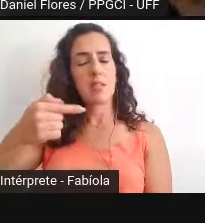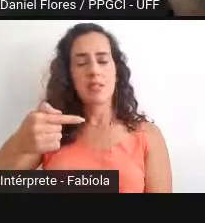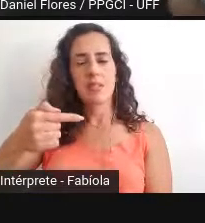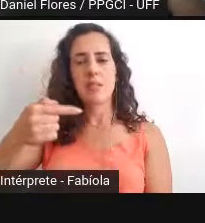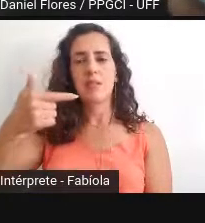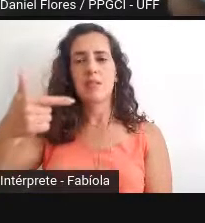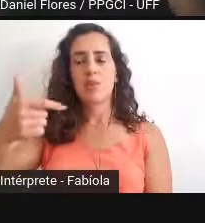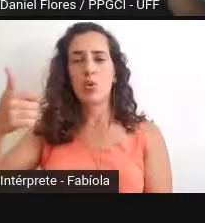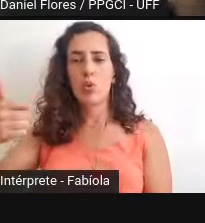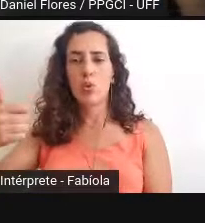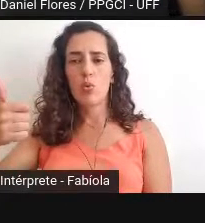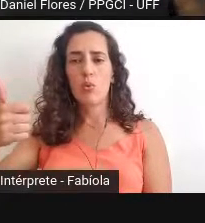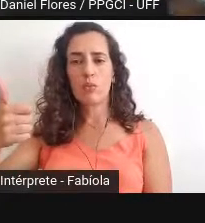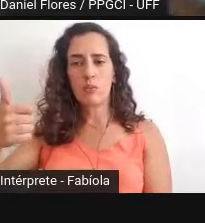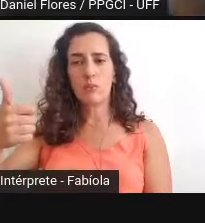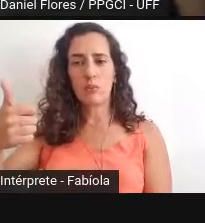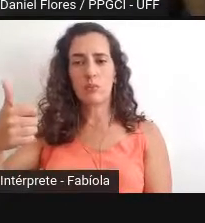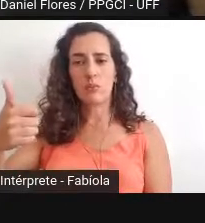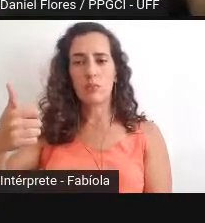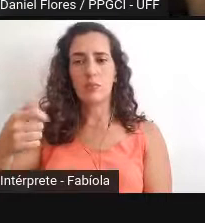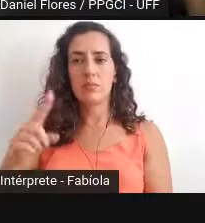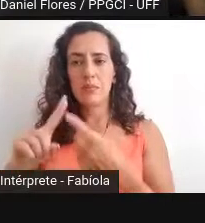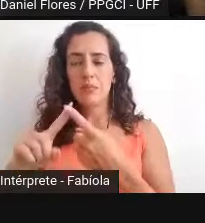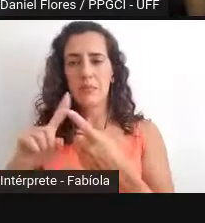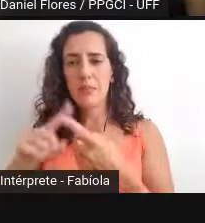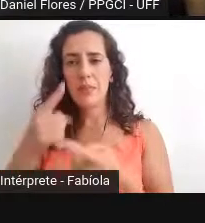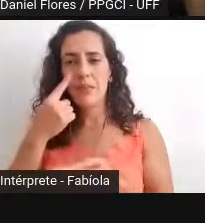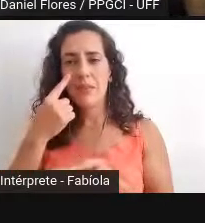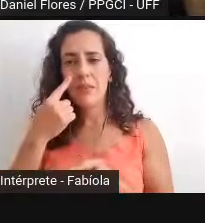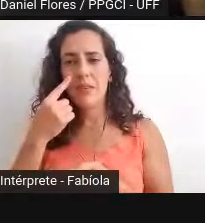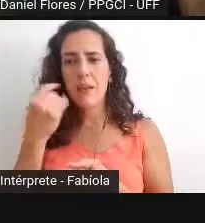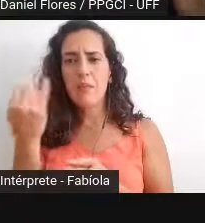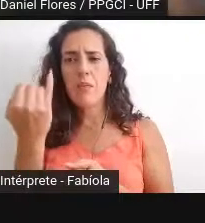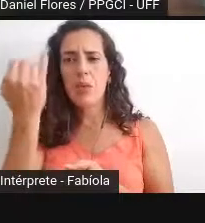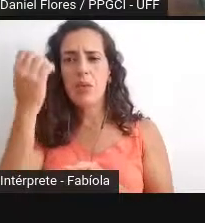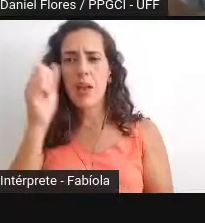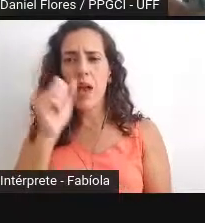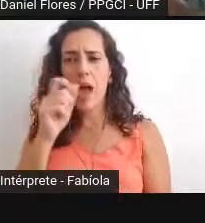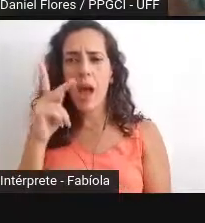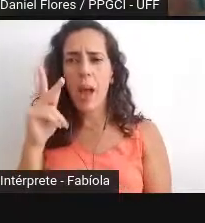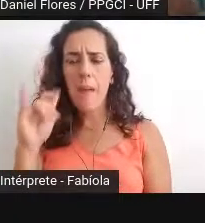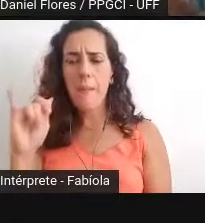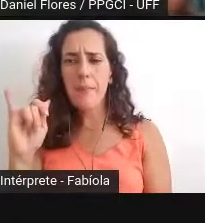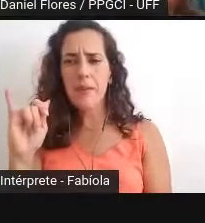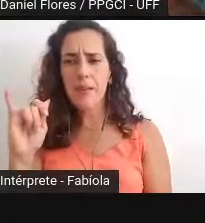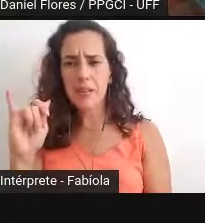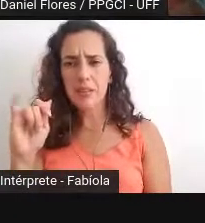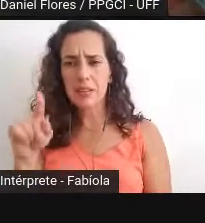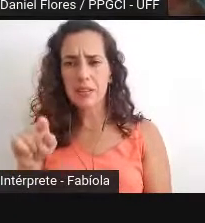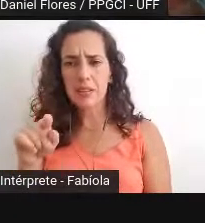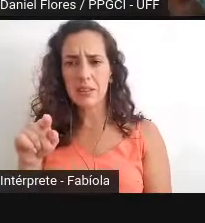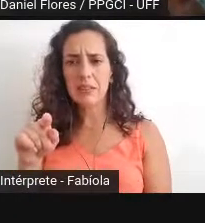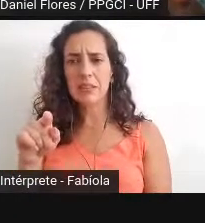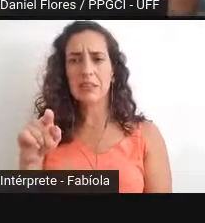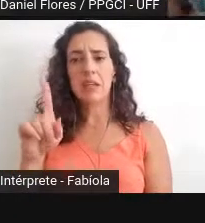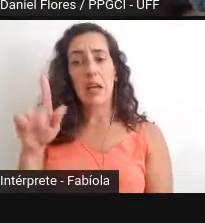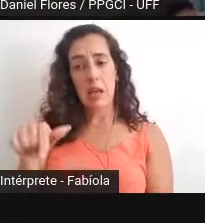IP olha o pacote IP ali olha a importância do pacote IP em XML